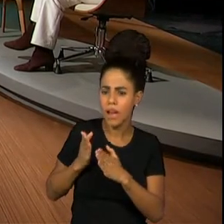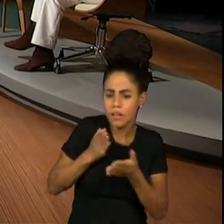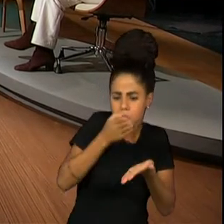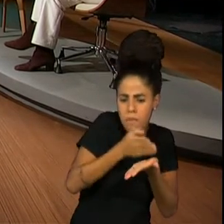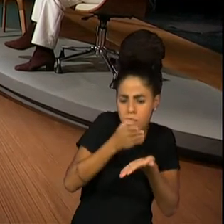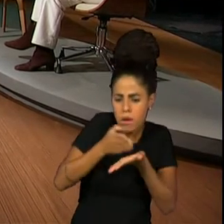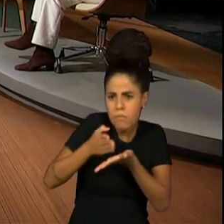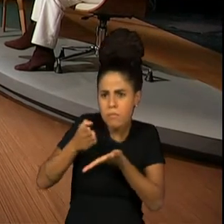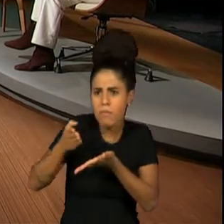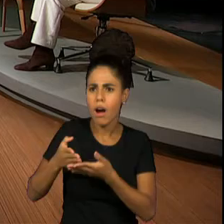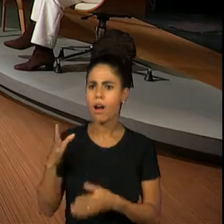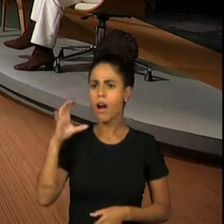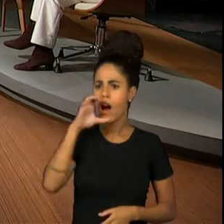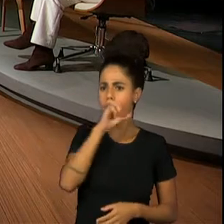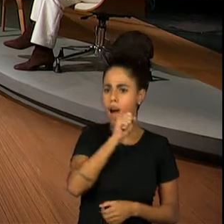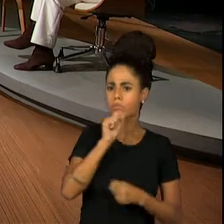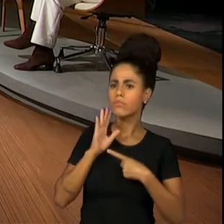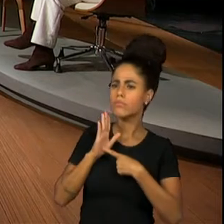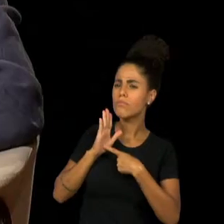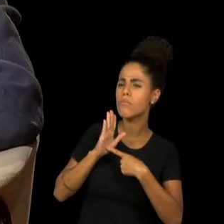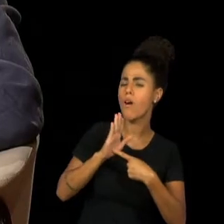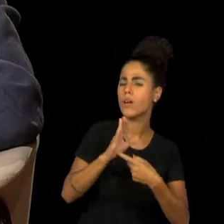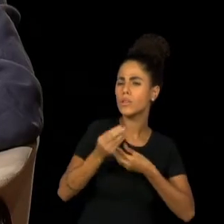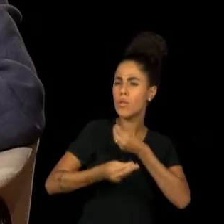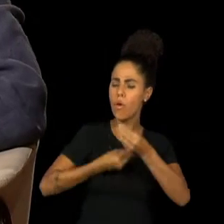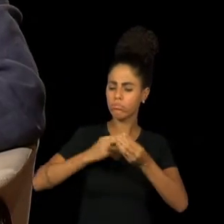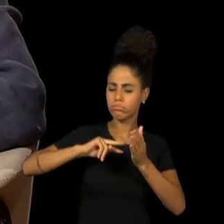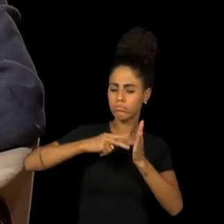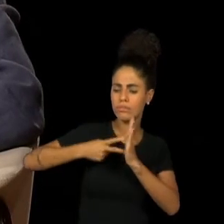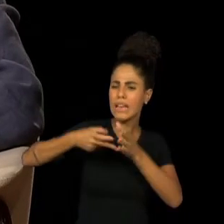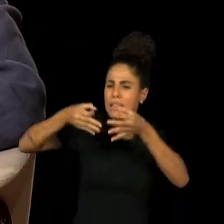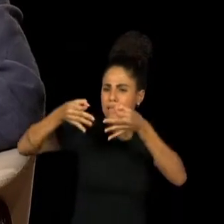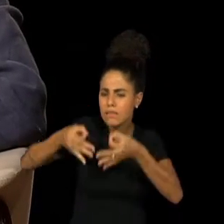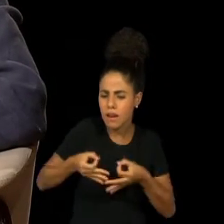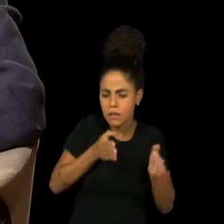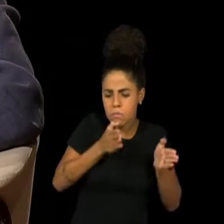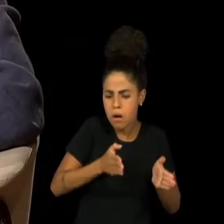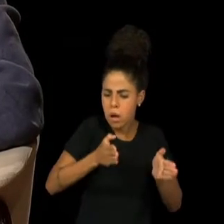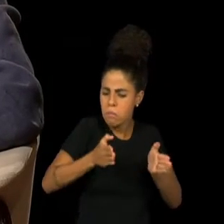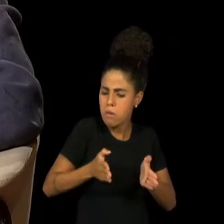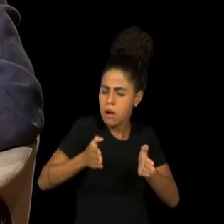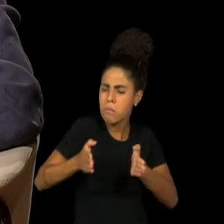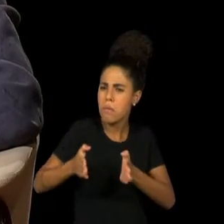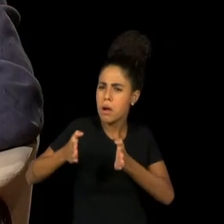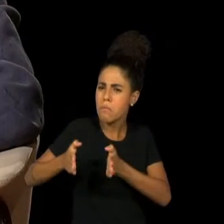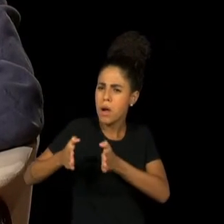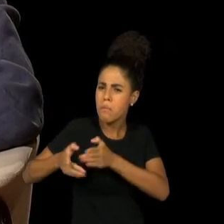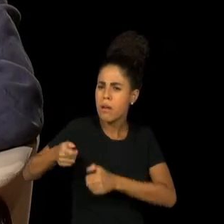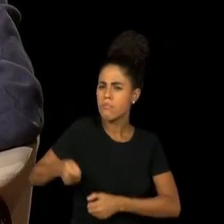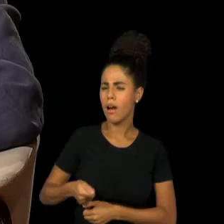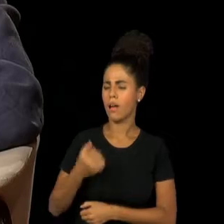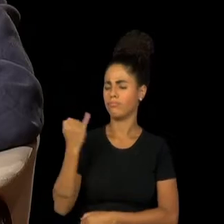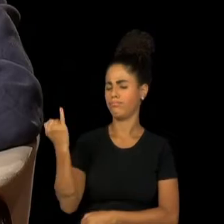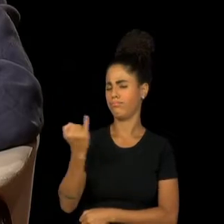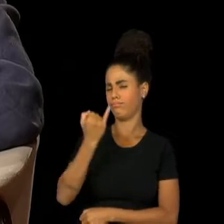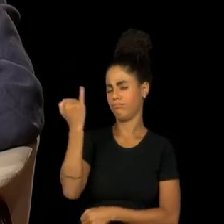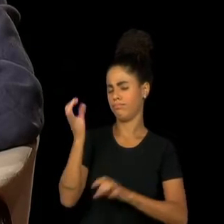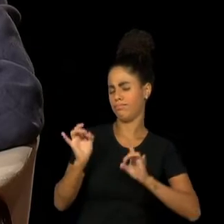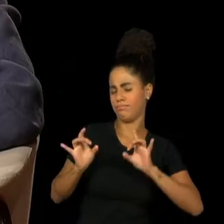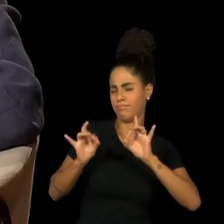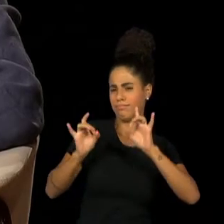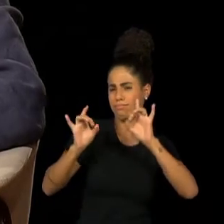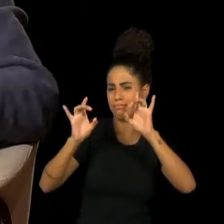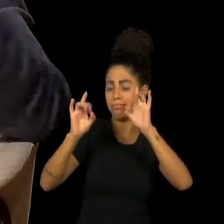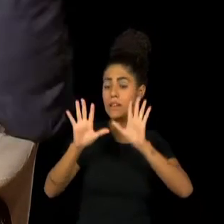gesto mais rápido, um gesto menos, tudo isso significa. Era um trabalho realmente muito precioso. Mas também